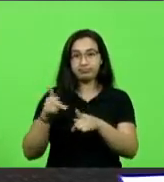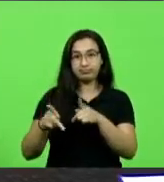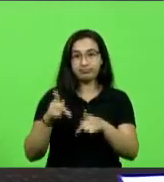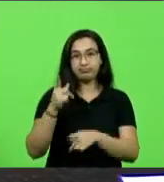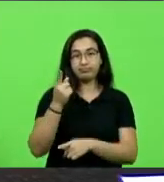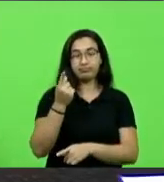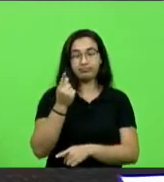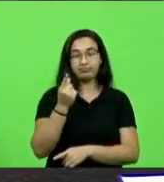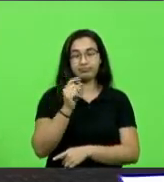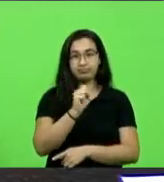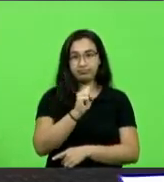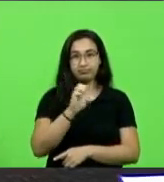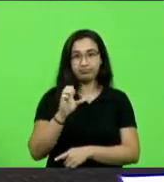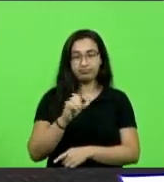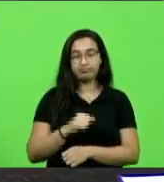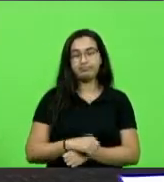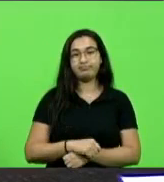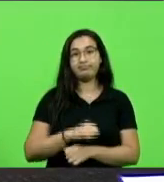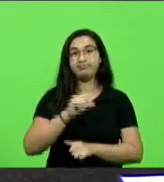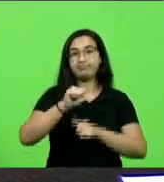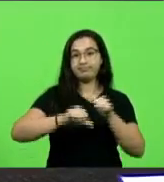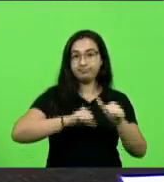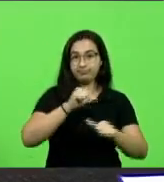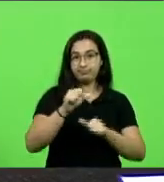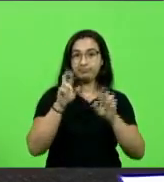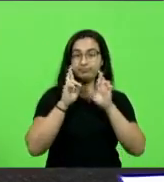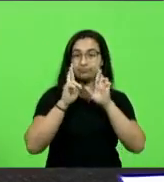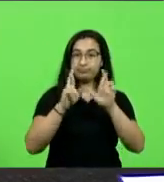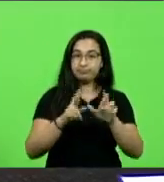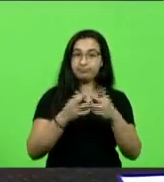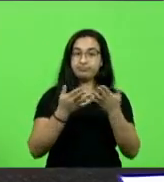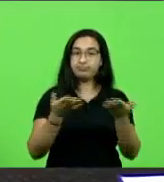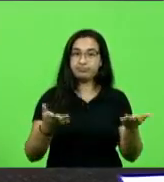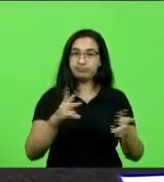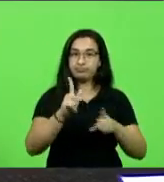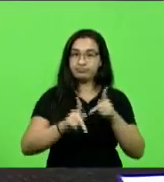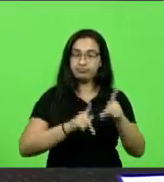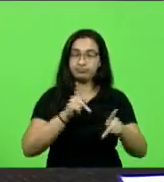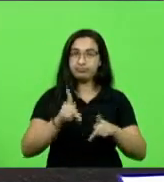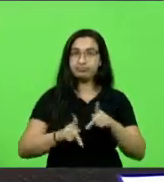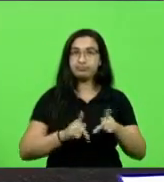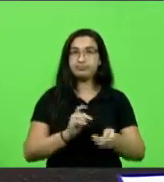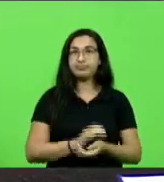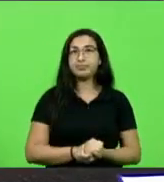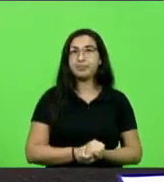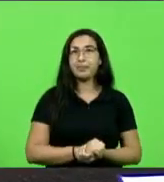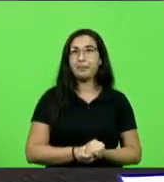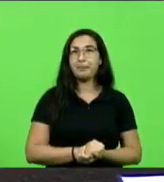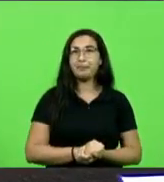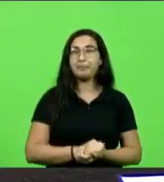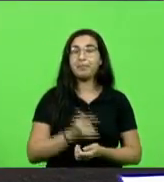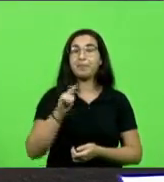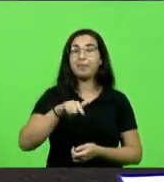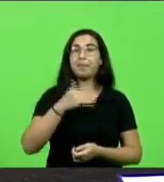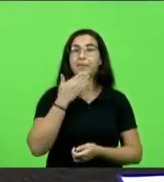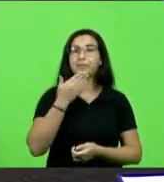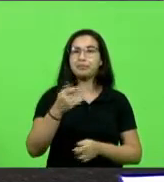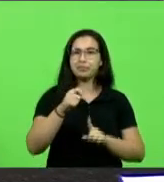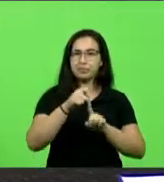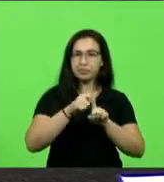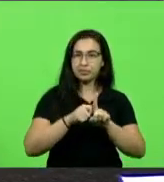reformar em respeito aos catarinenses. Faço aqui também um apelo a todos os senhores, porque esse mês